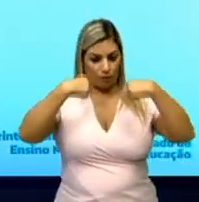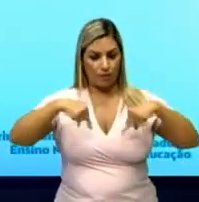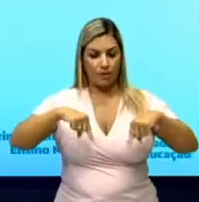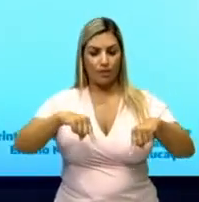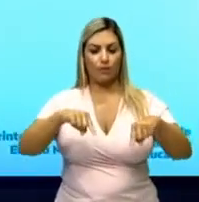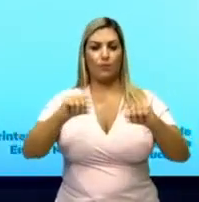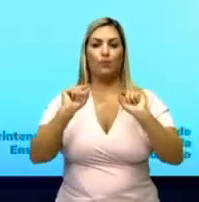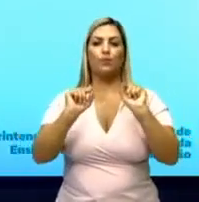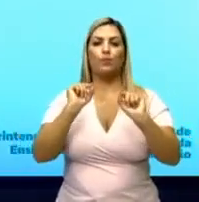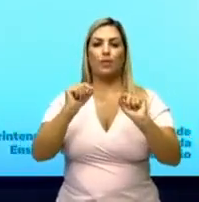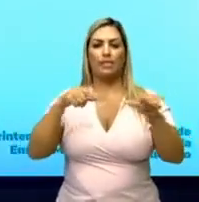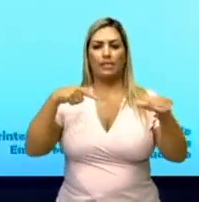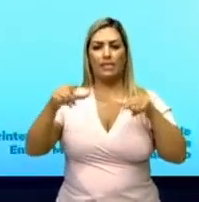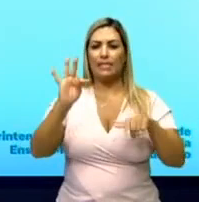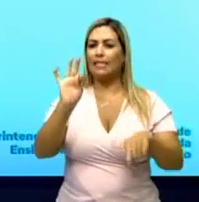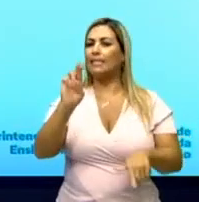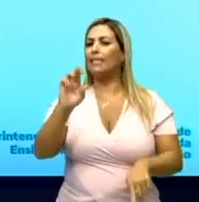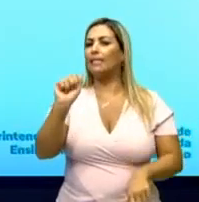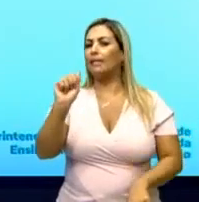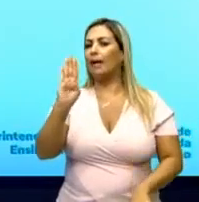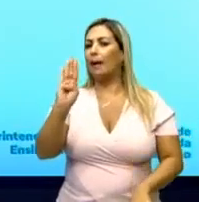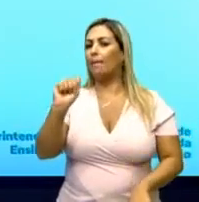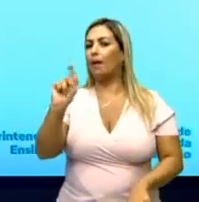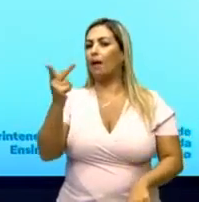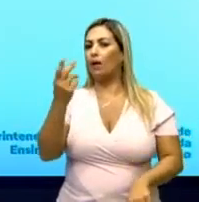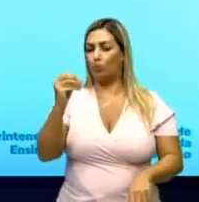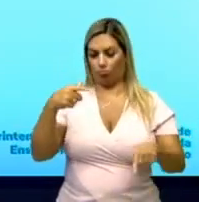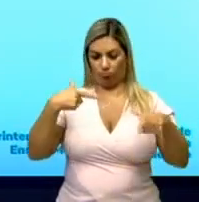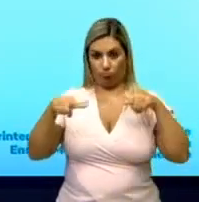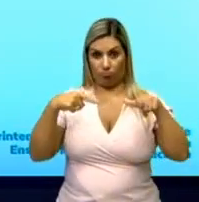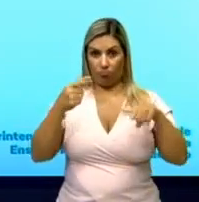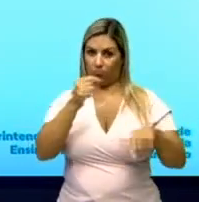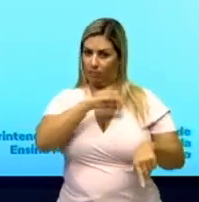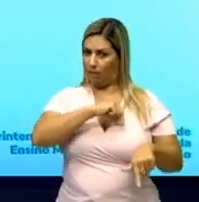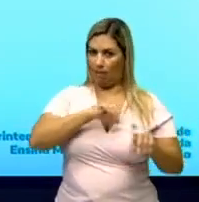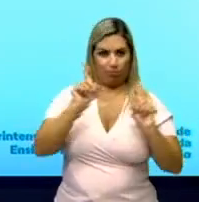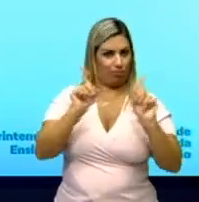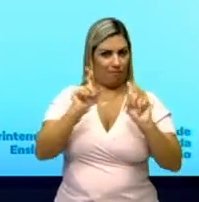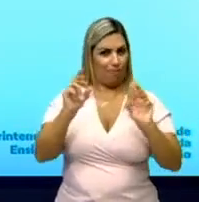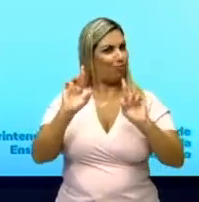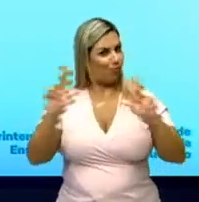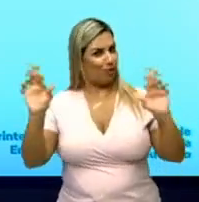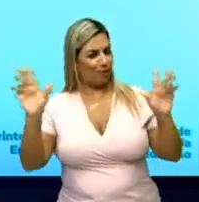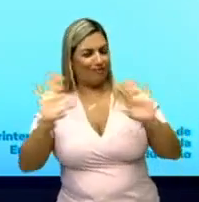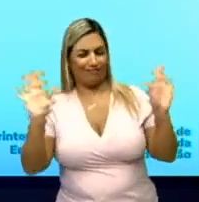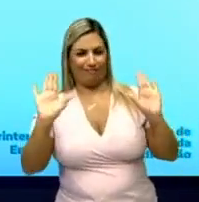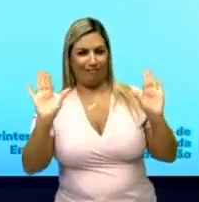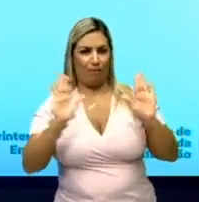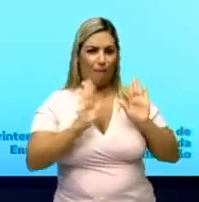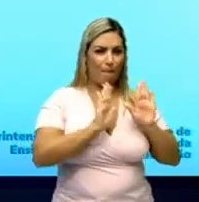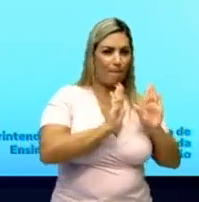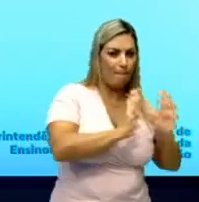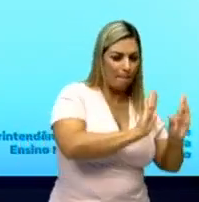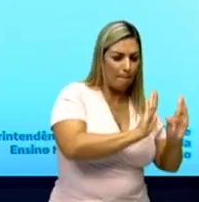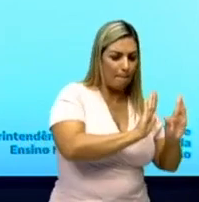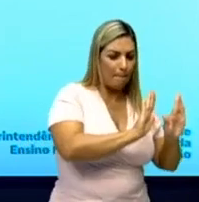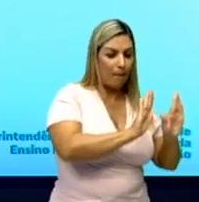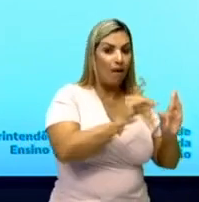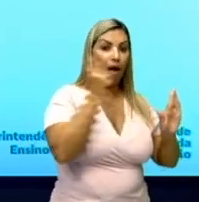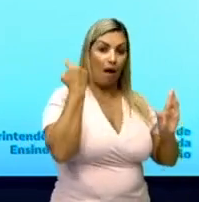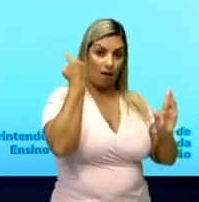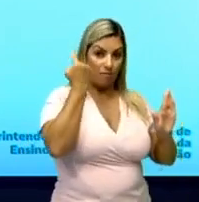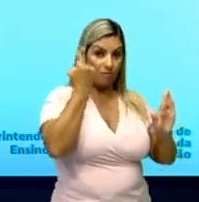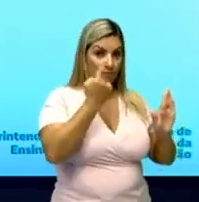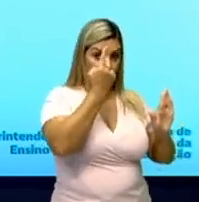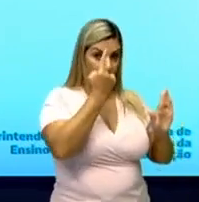com o trabalho que nós pensamos remunerado. Uma coisa não tem relação com a outra. Aqui,